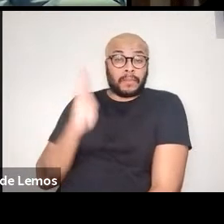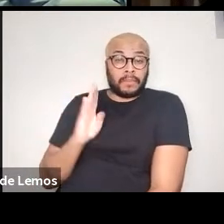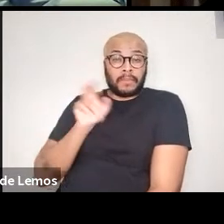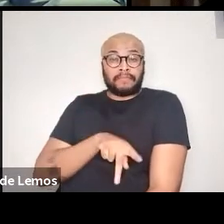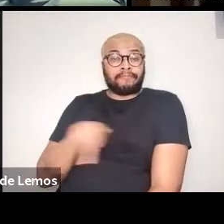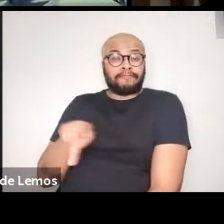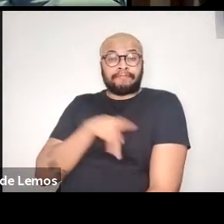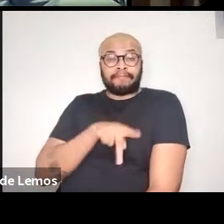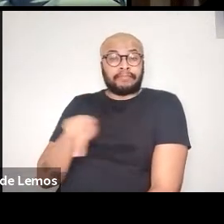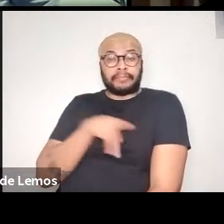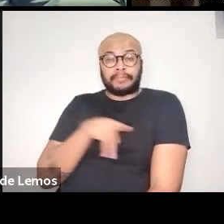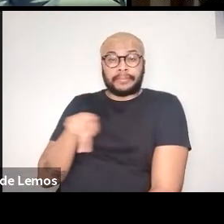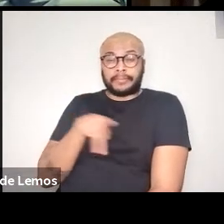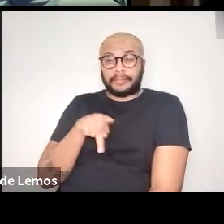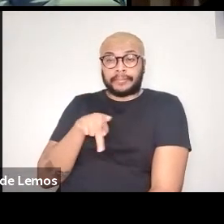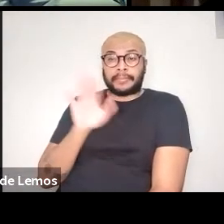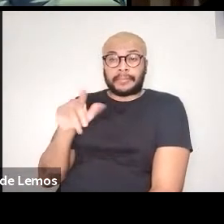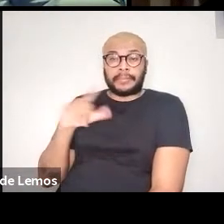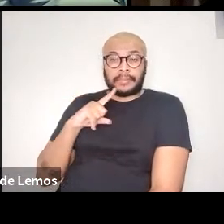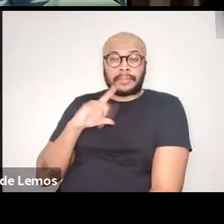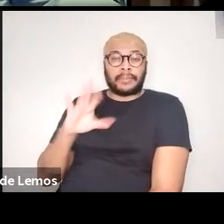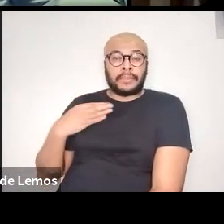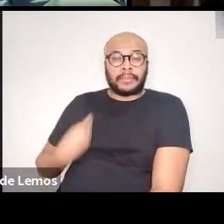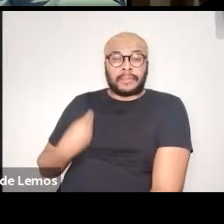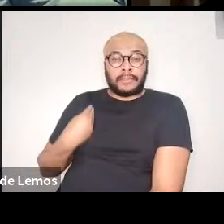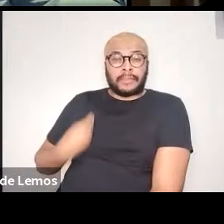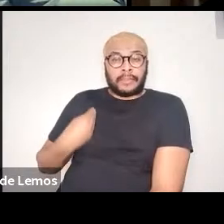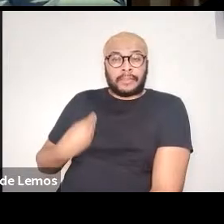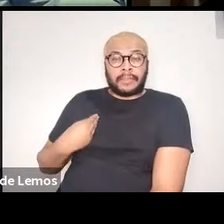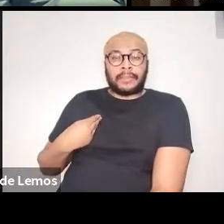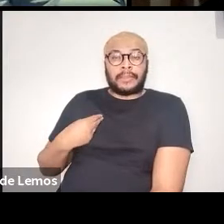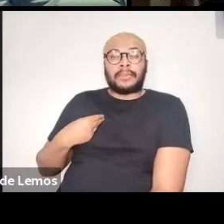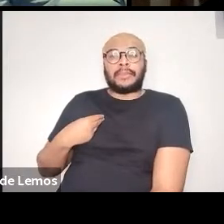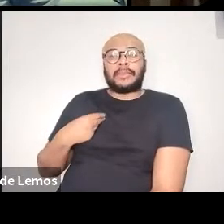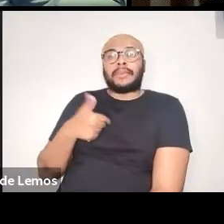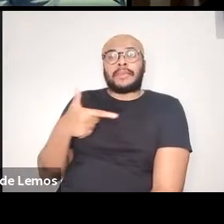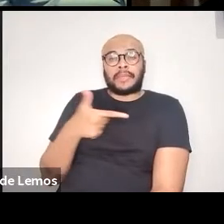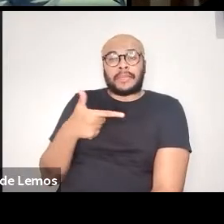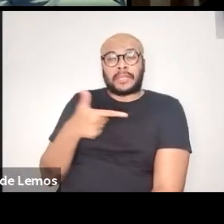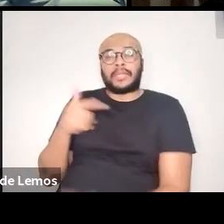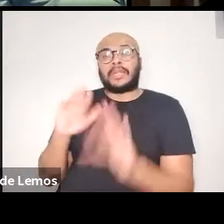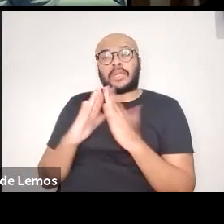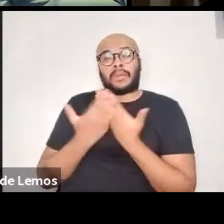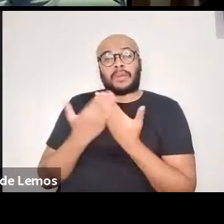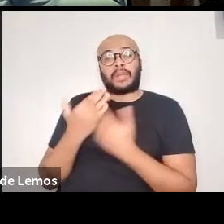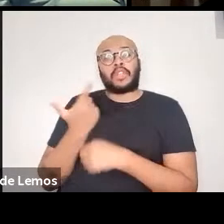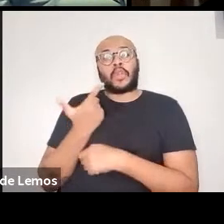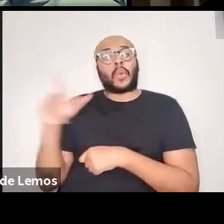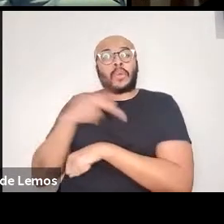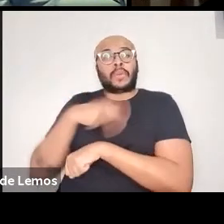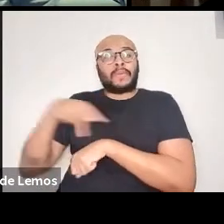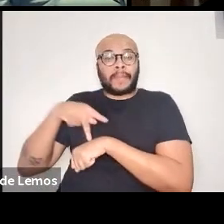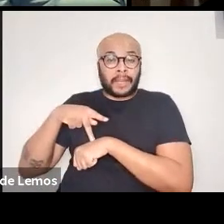professora que estão como visitando escolas em outros países. Se eles querem